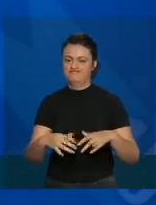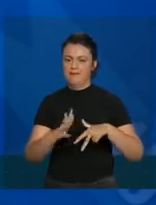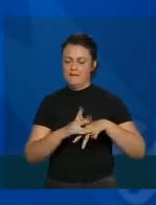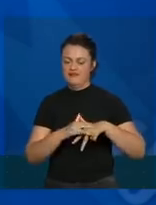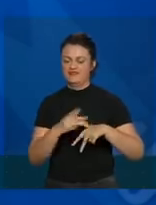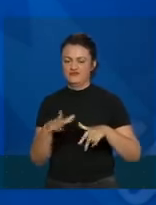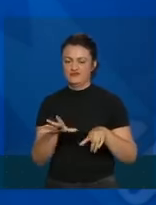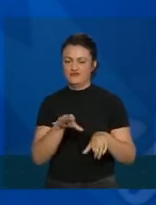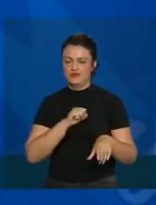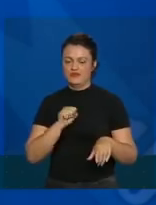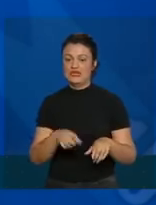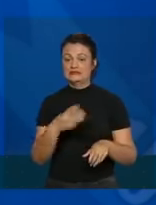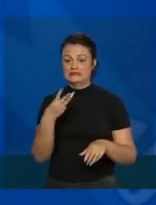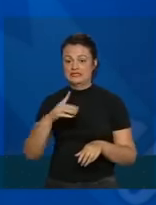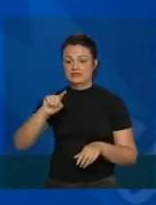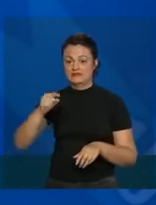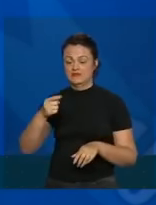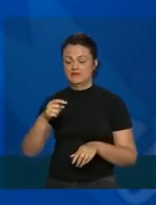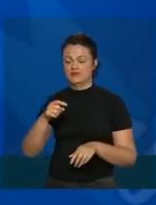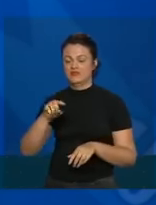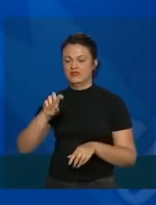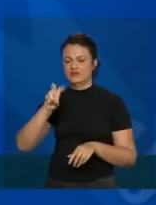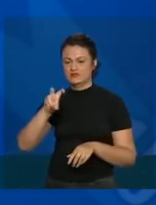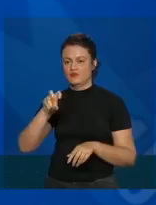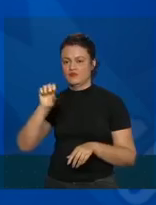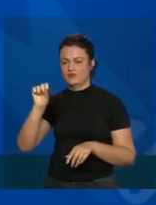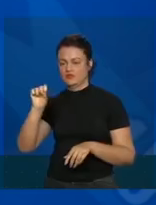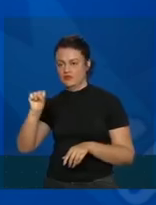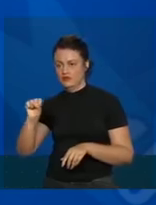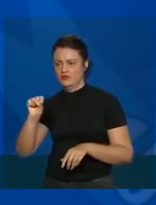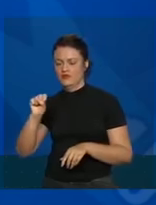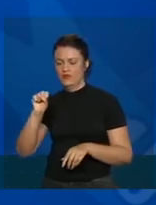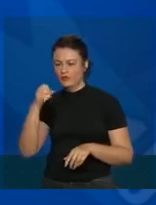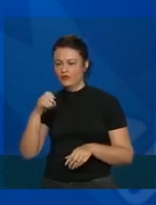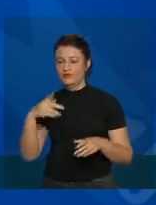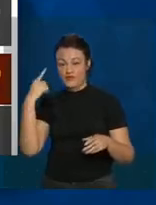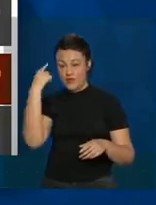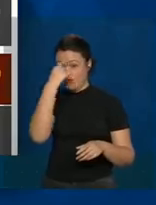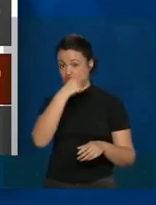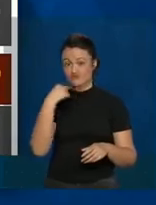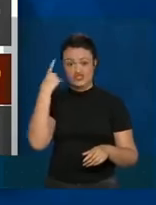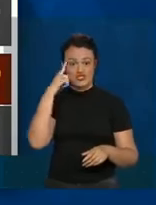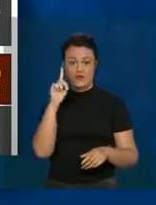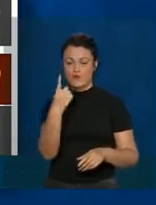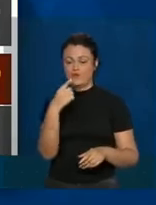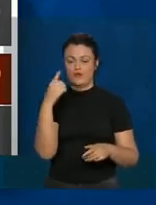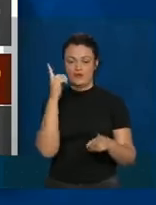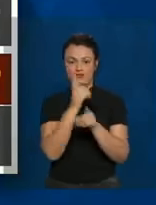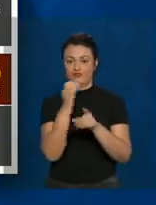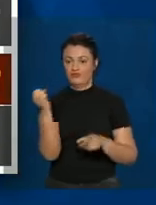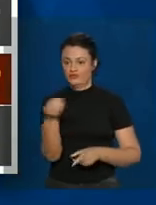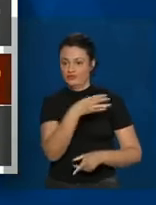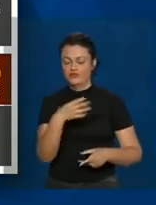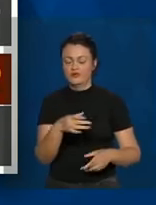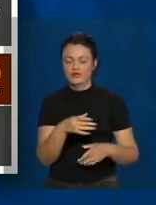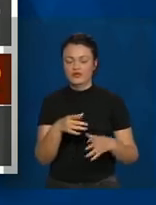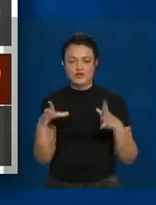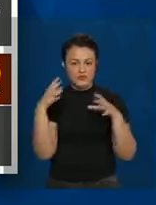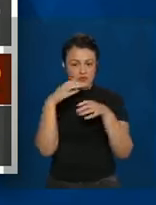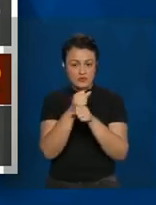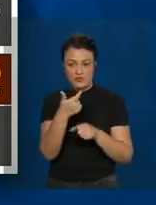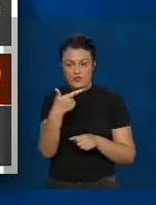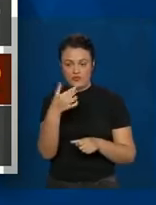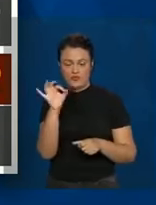Foram 3.058 casos novos em 24 horas, um incremento de 12% em relação ao total.